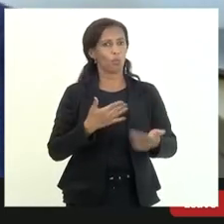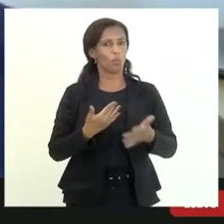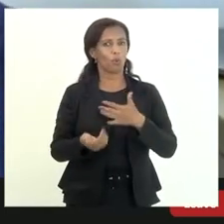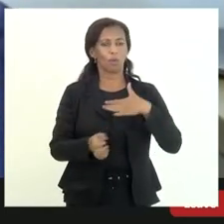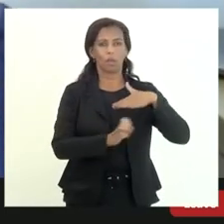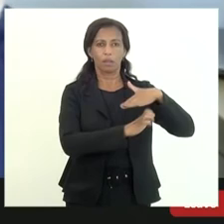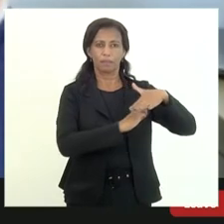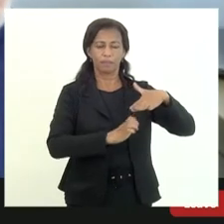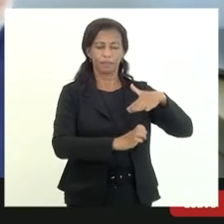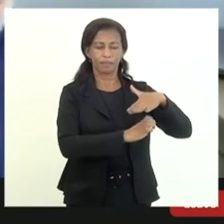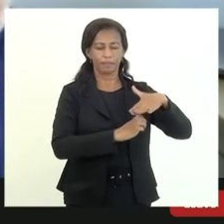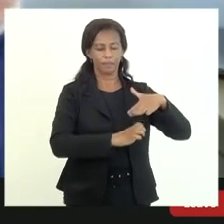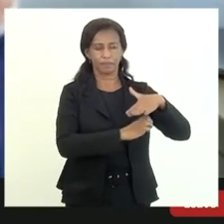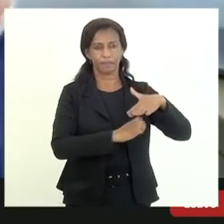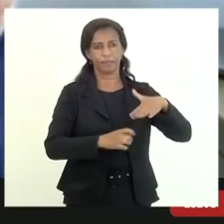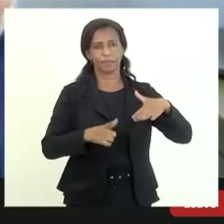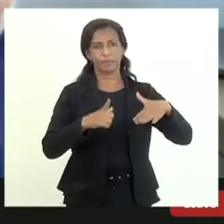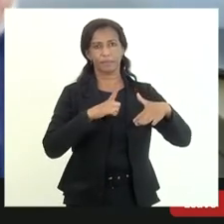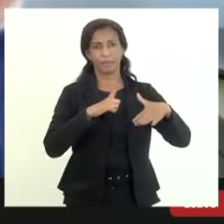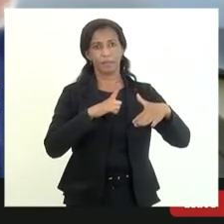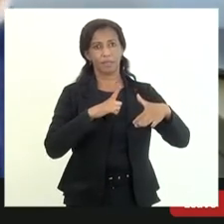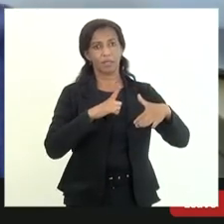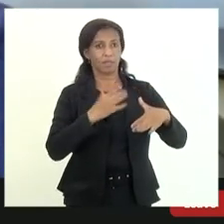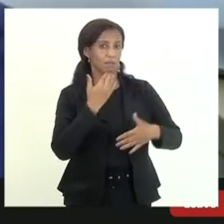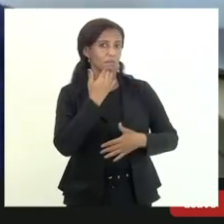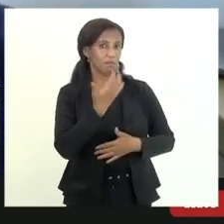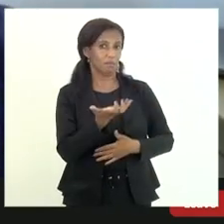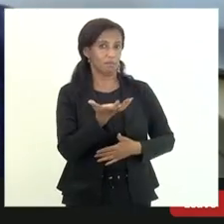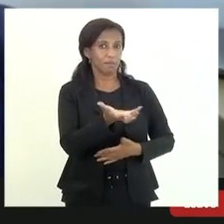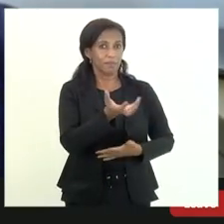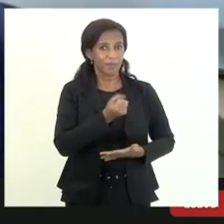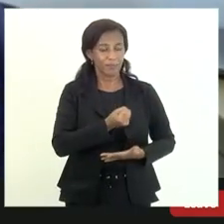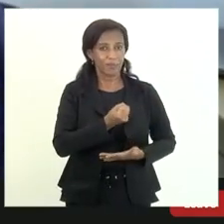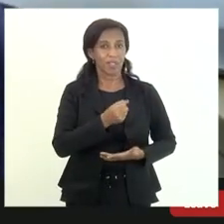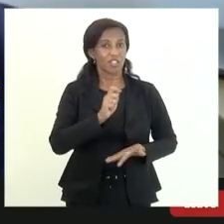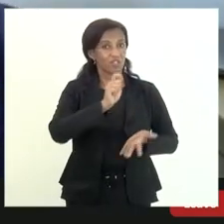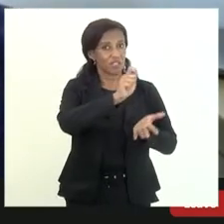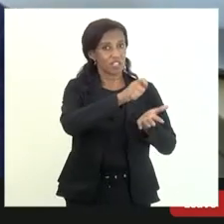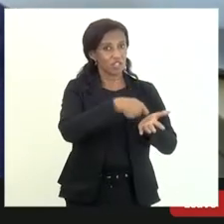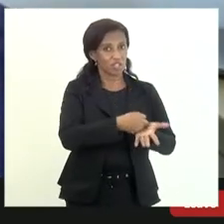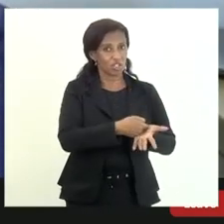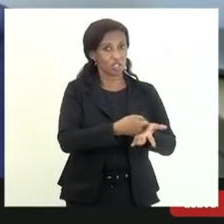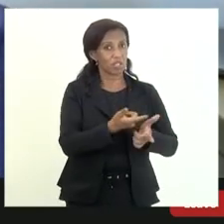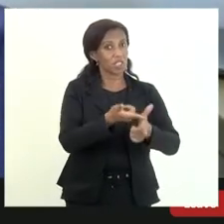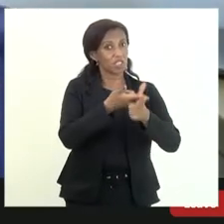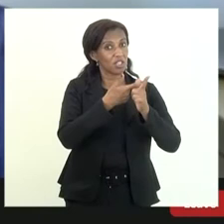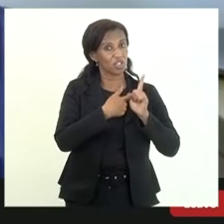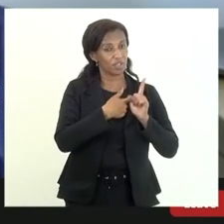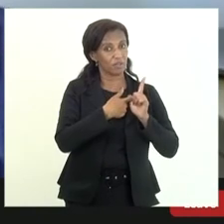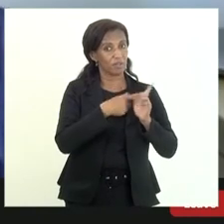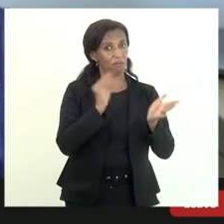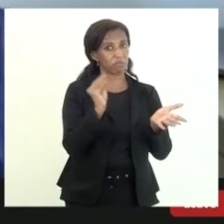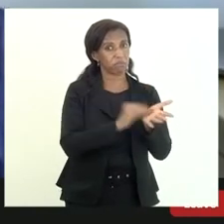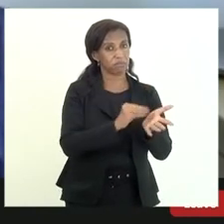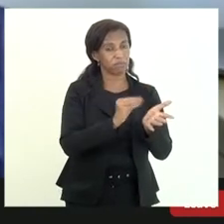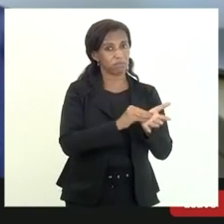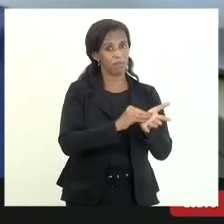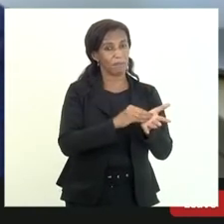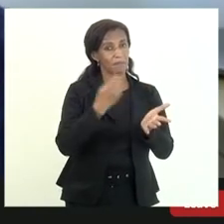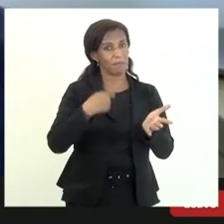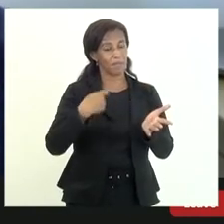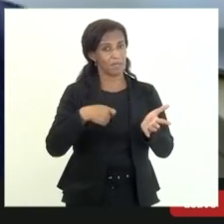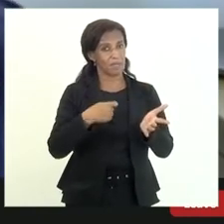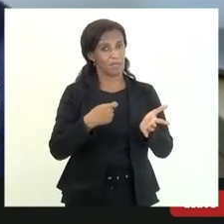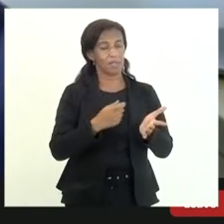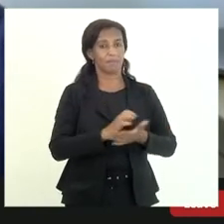empresa que o assim requeresse e tivesse inscrita em dívida ativa aí